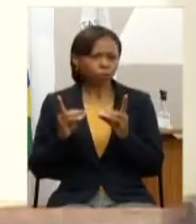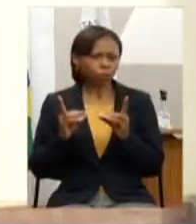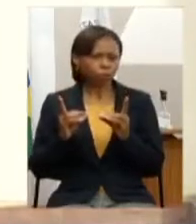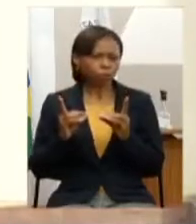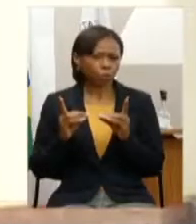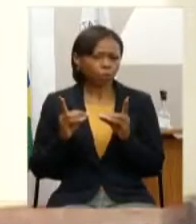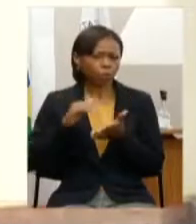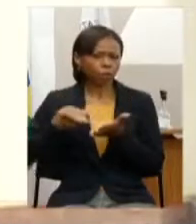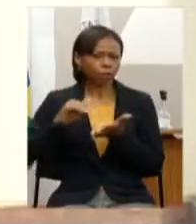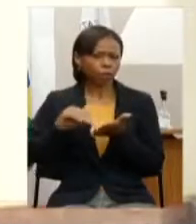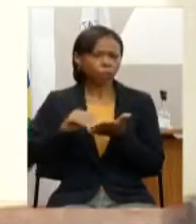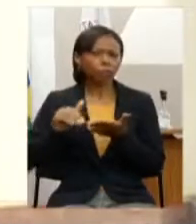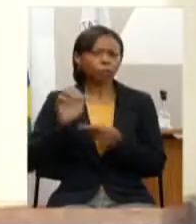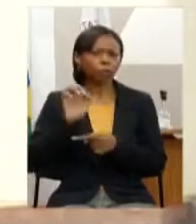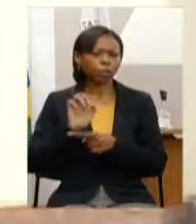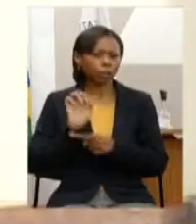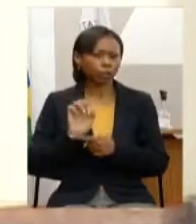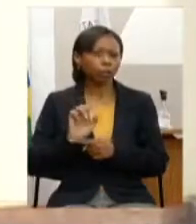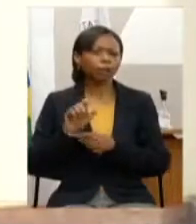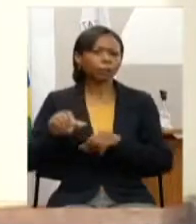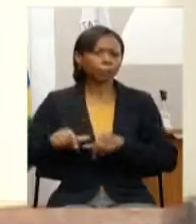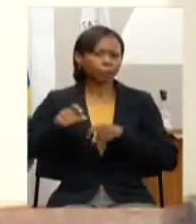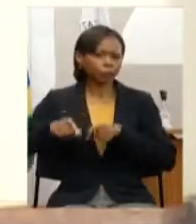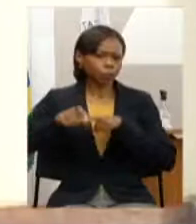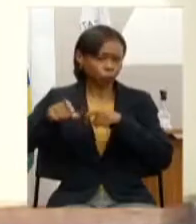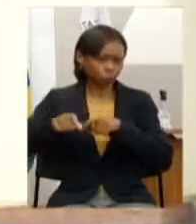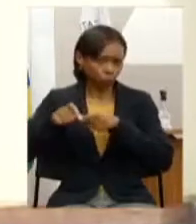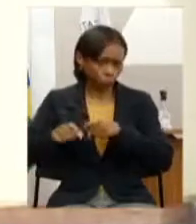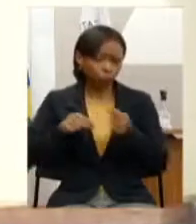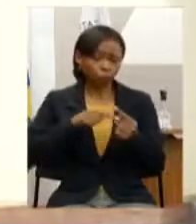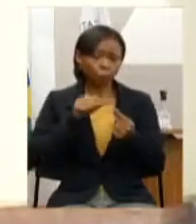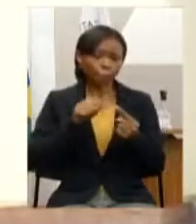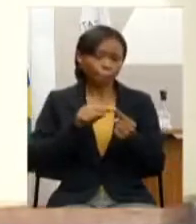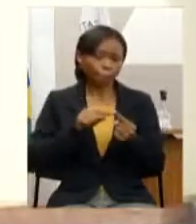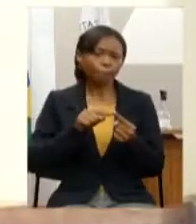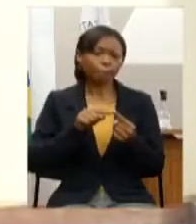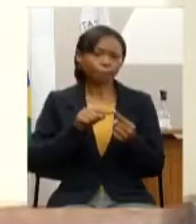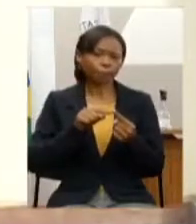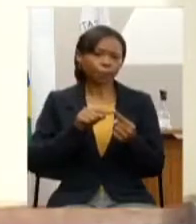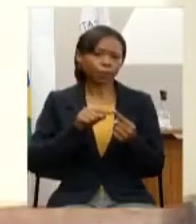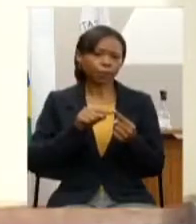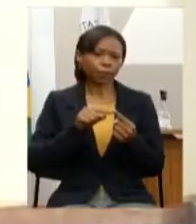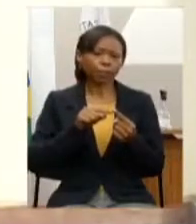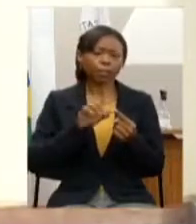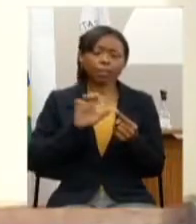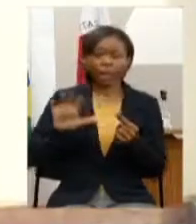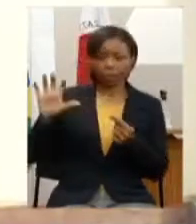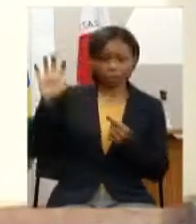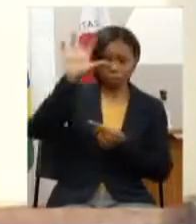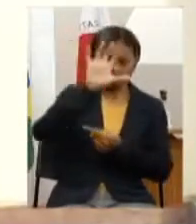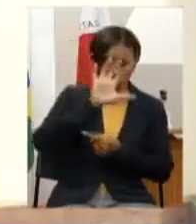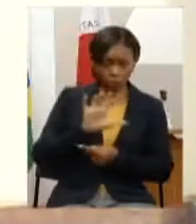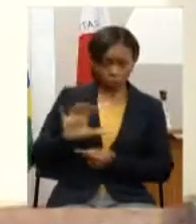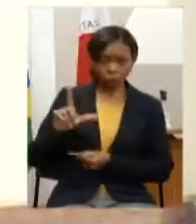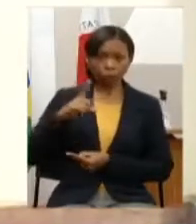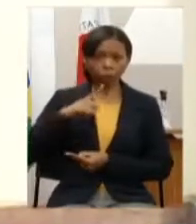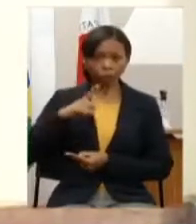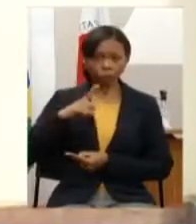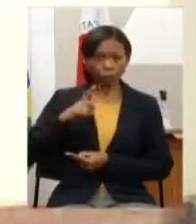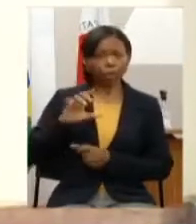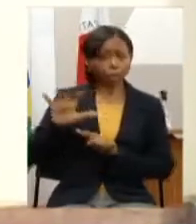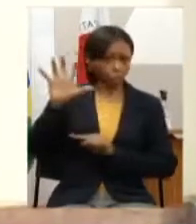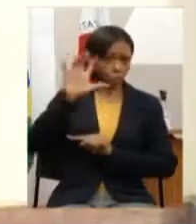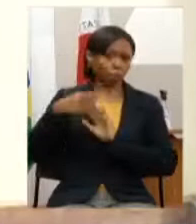Secretaria de Estado de Agricultura Pecuária e Abastecimento e com as seguintes metas físicas em cada região intermediária aí aqui vem as regiões